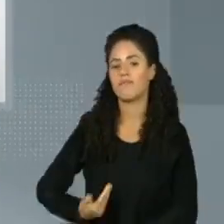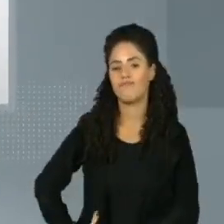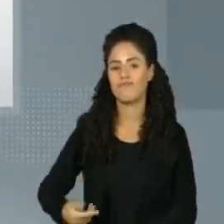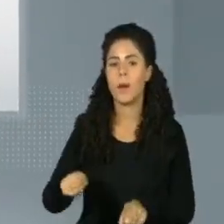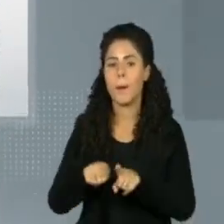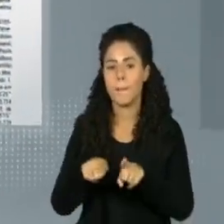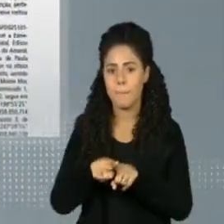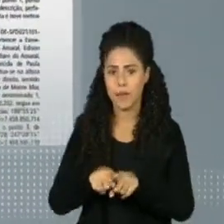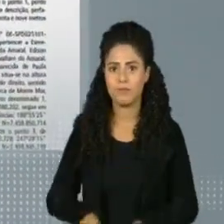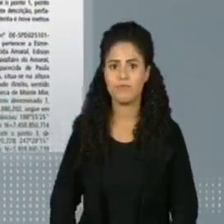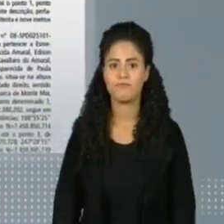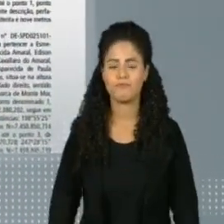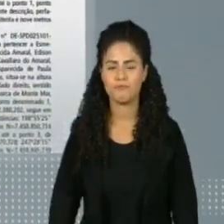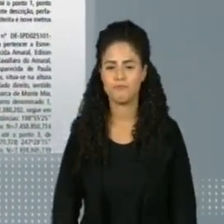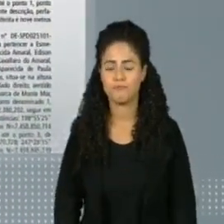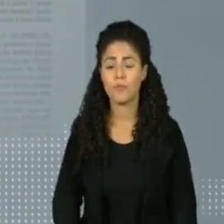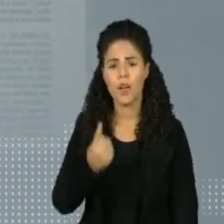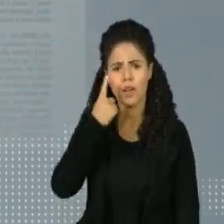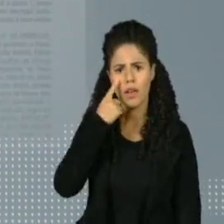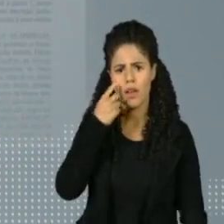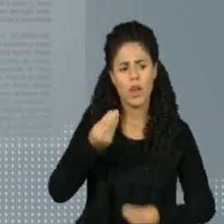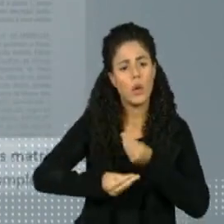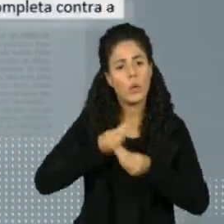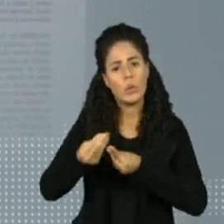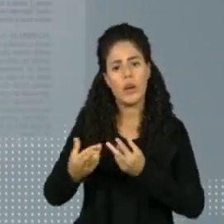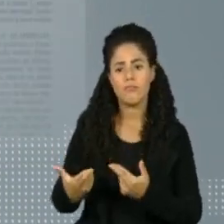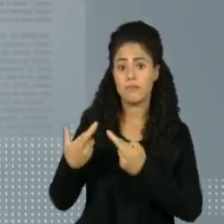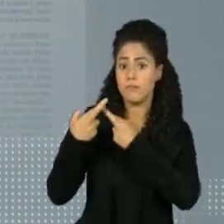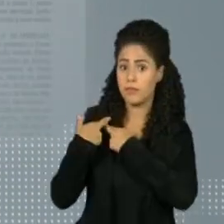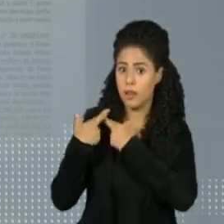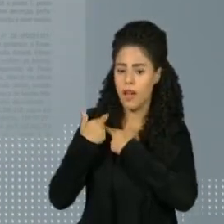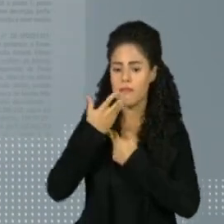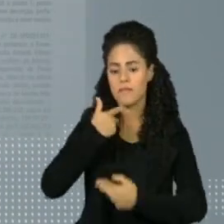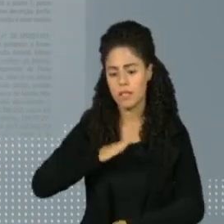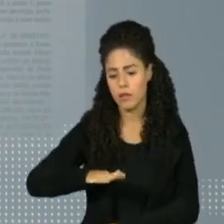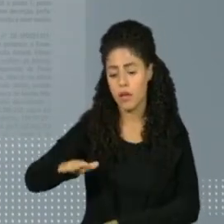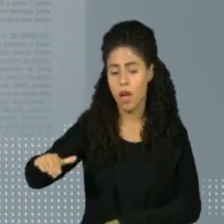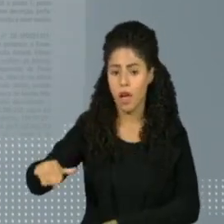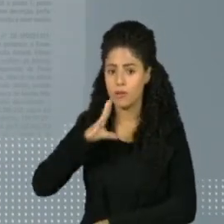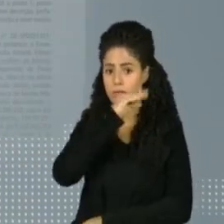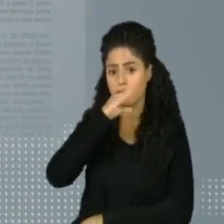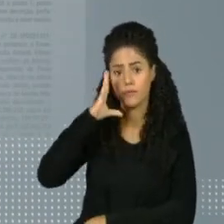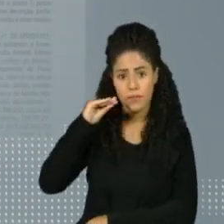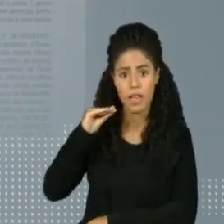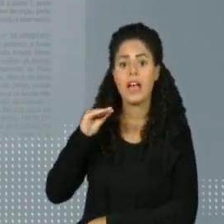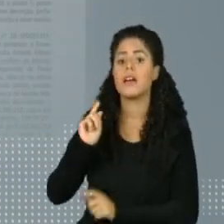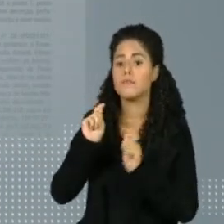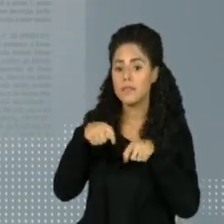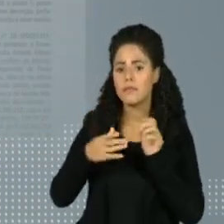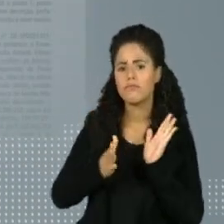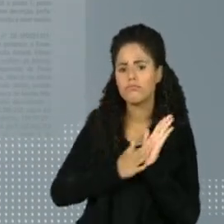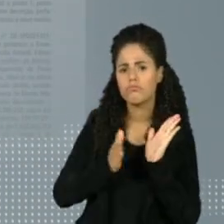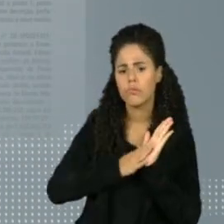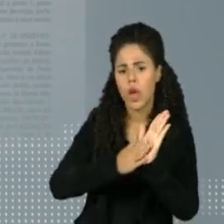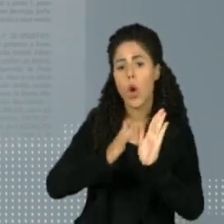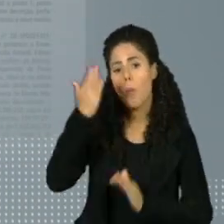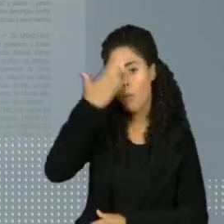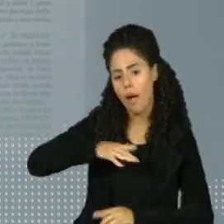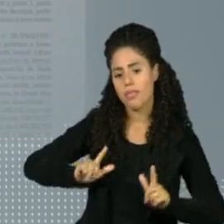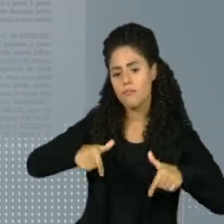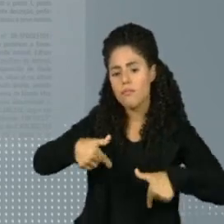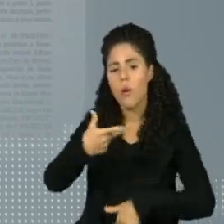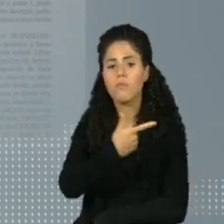A resolução prevê que os responsáveis legais por crianças e adolescentes deverão apresentar o comprovante de